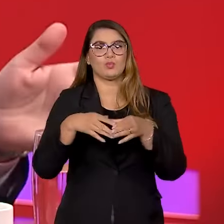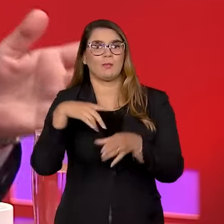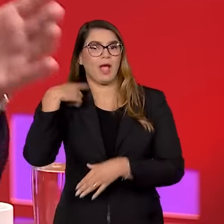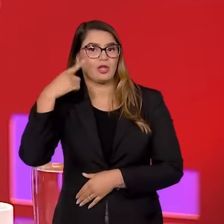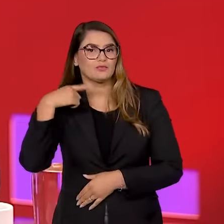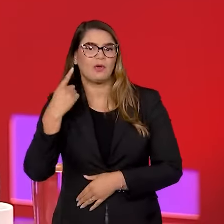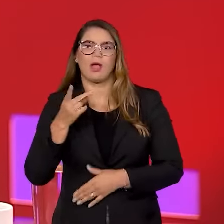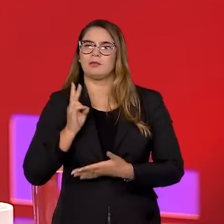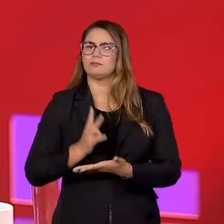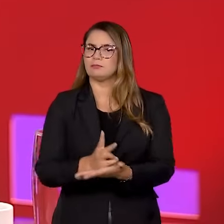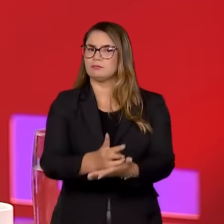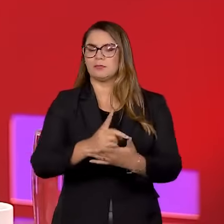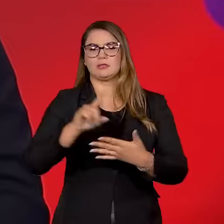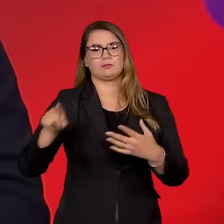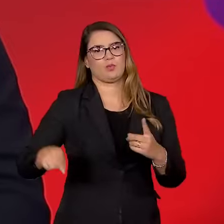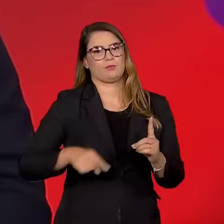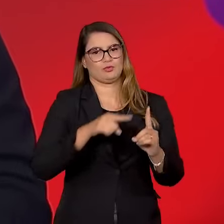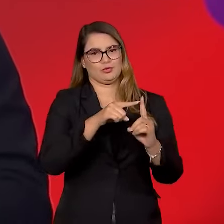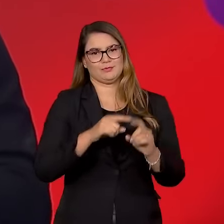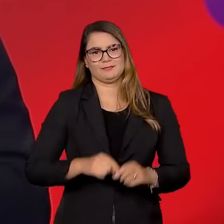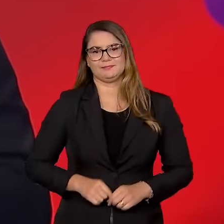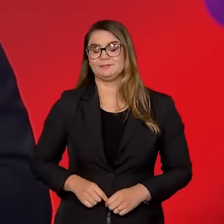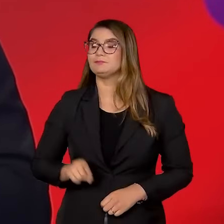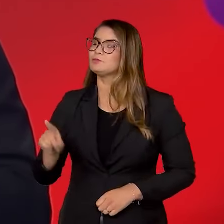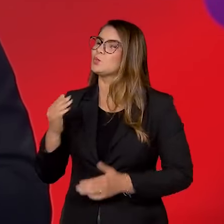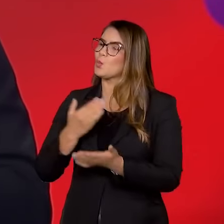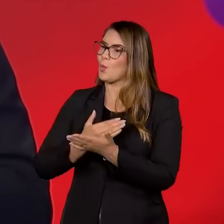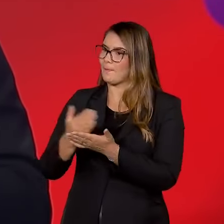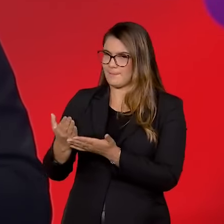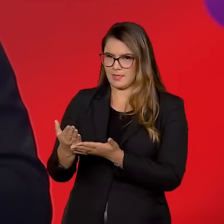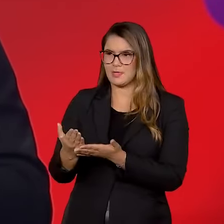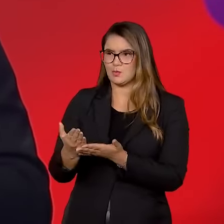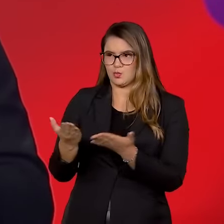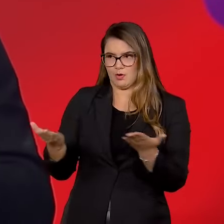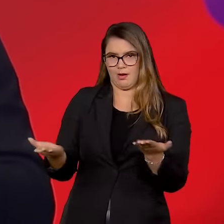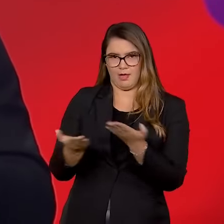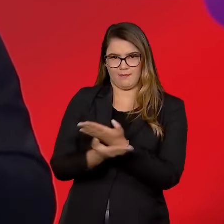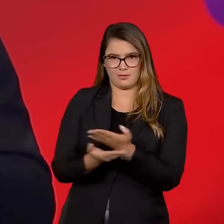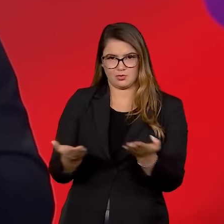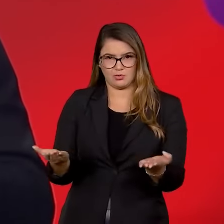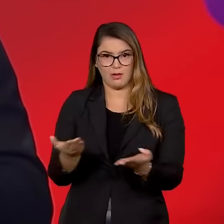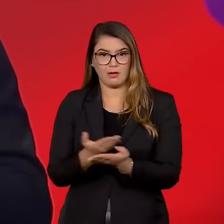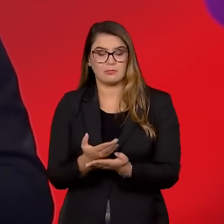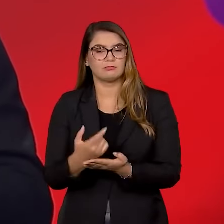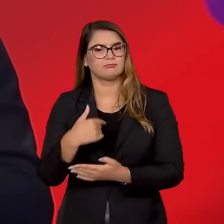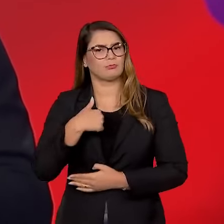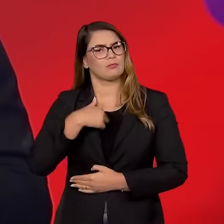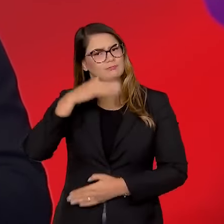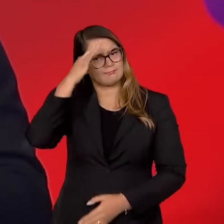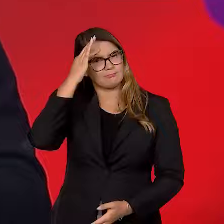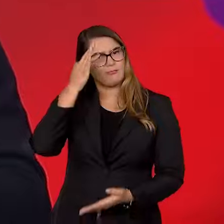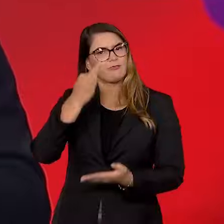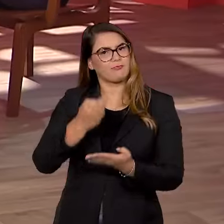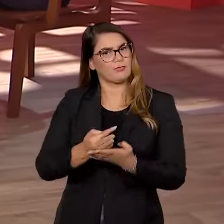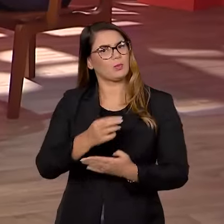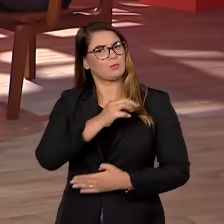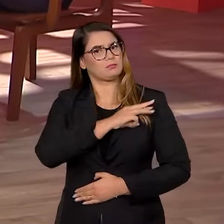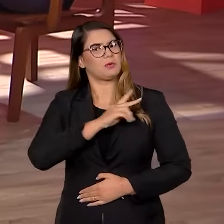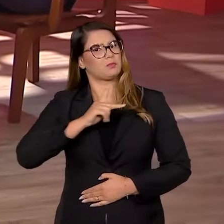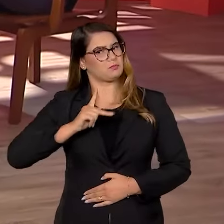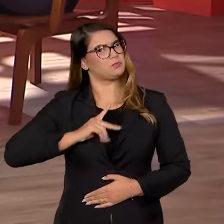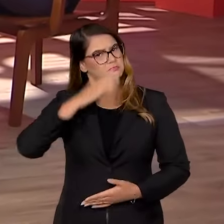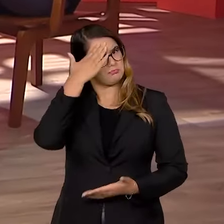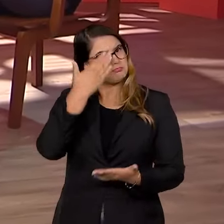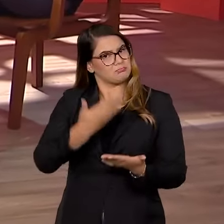mesmos princípios e propósitos. Agora, Marco, no começo da Lava Jato, a gente sempre teve muita fé no Ministério Público no